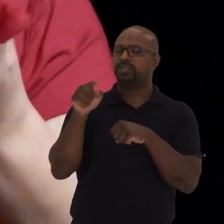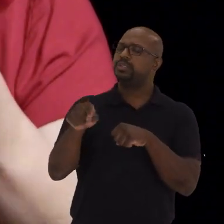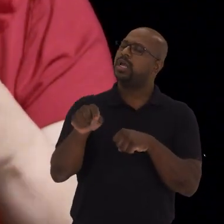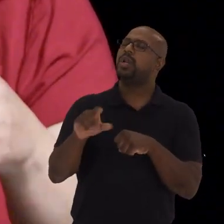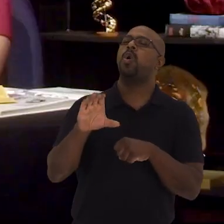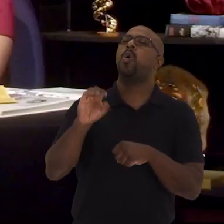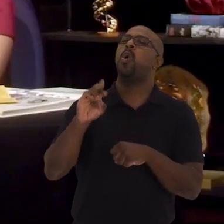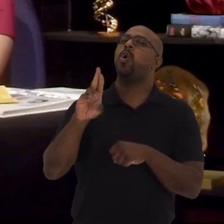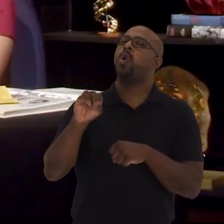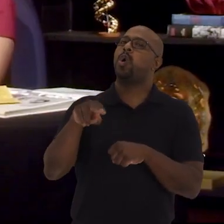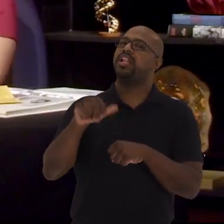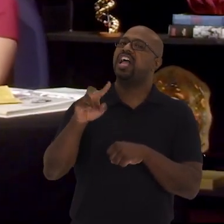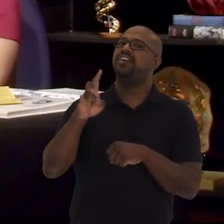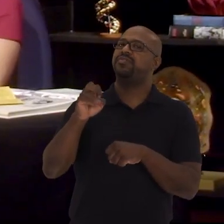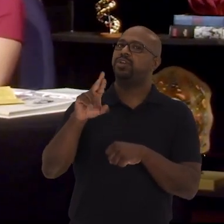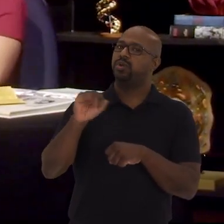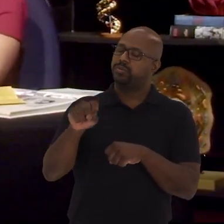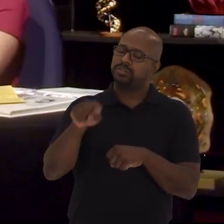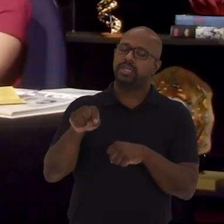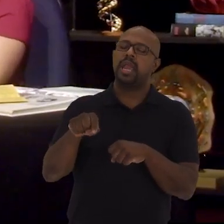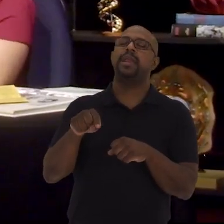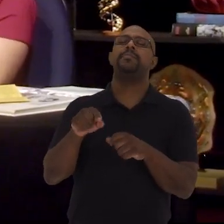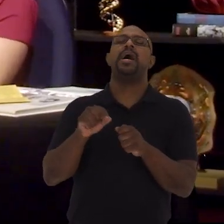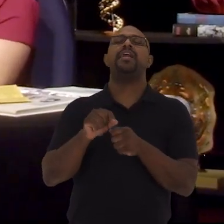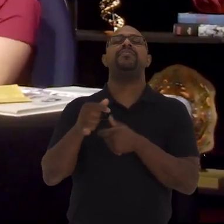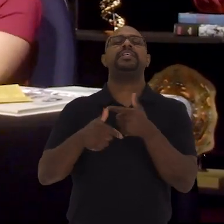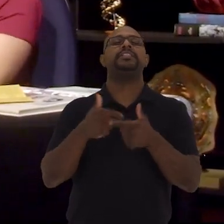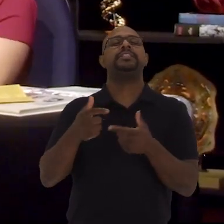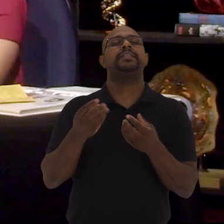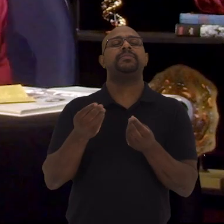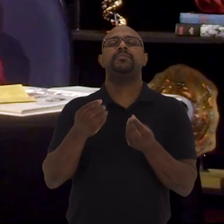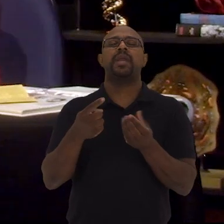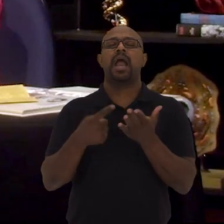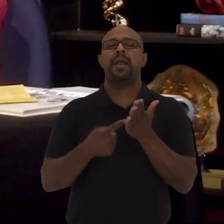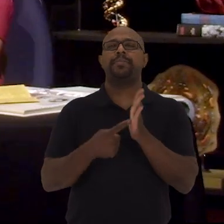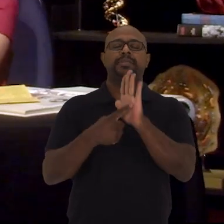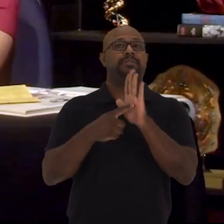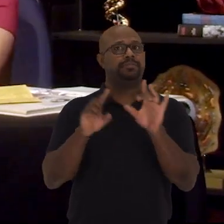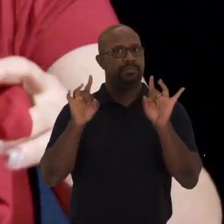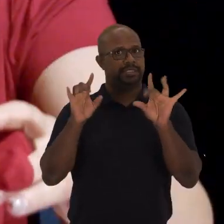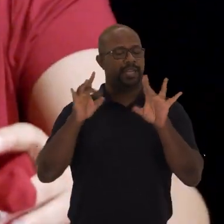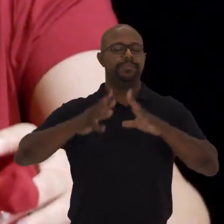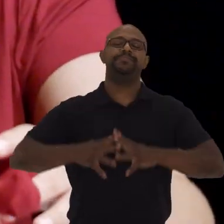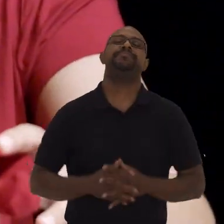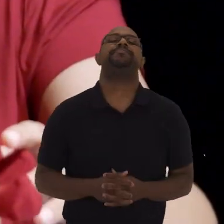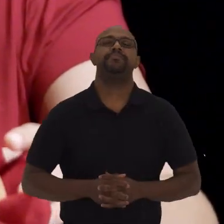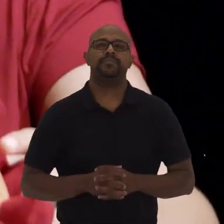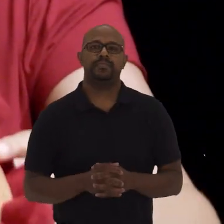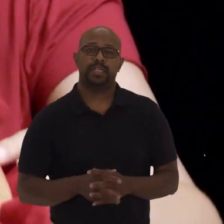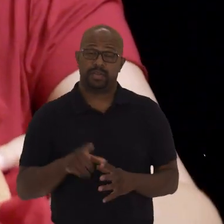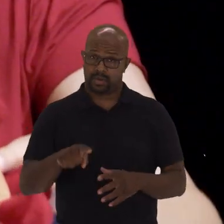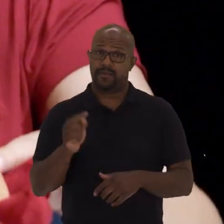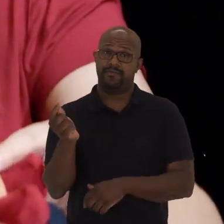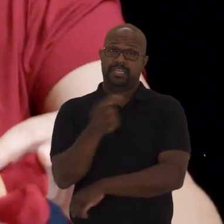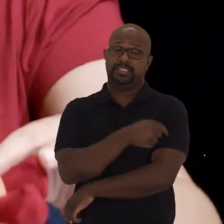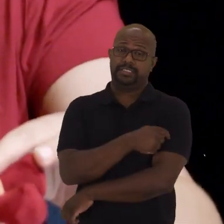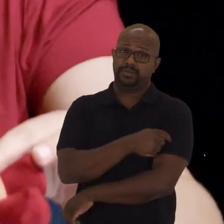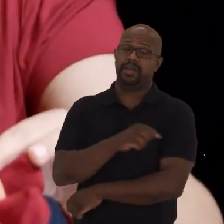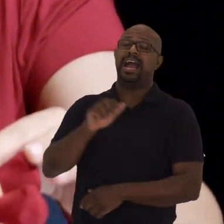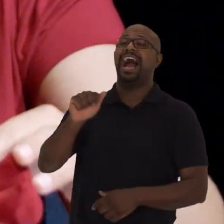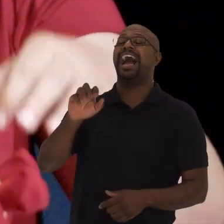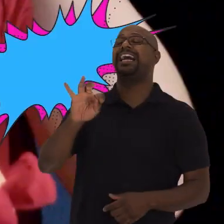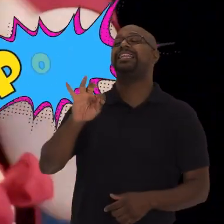coronavírus Ele está aqui para fazer Uma aparição especial No modelo de vacinação do vírus